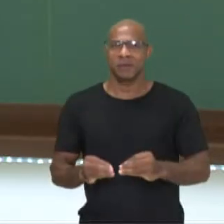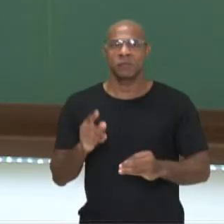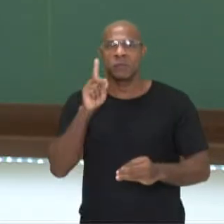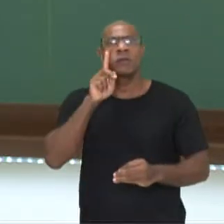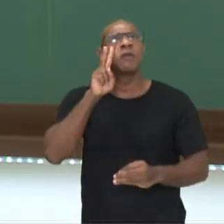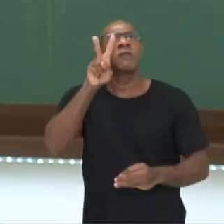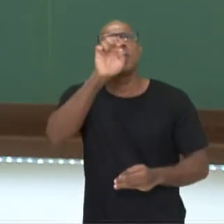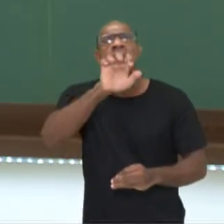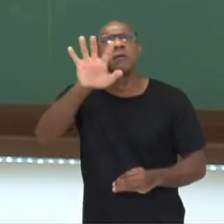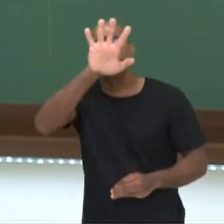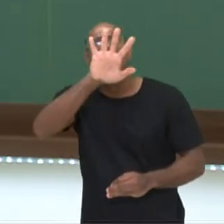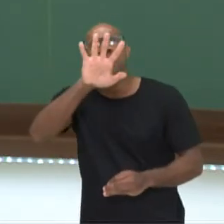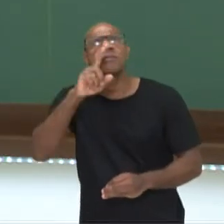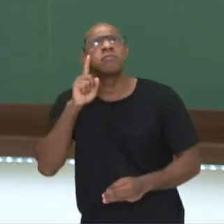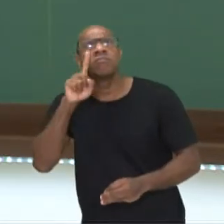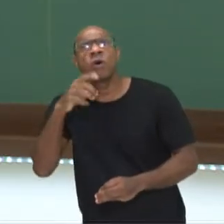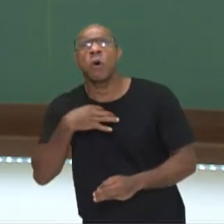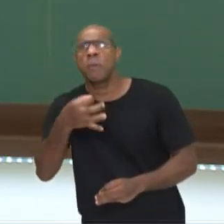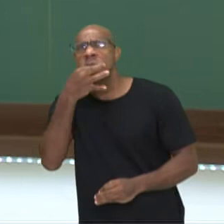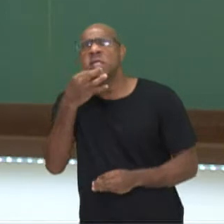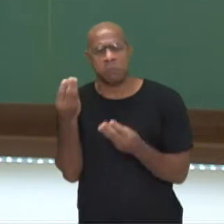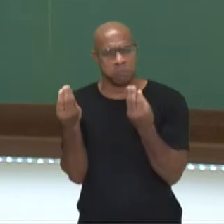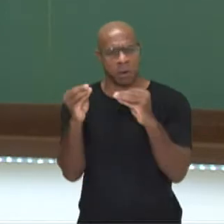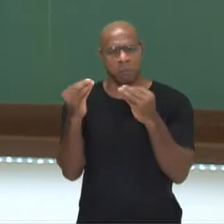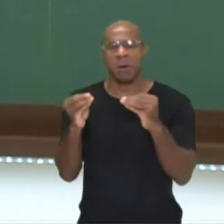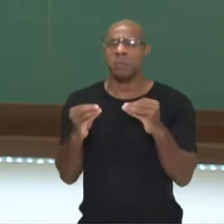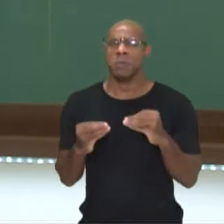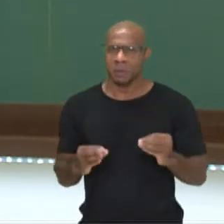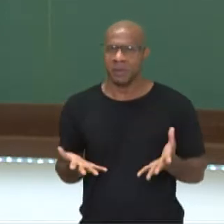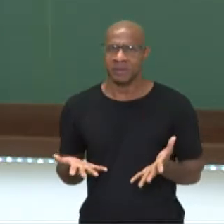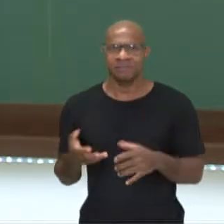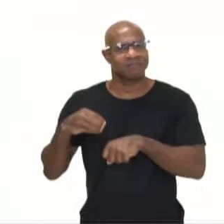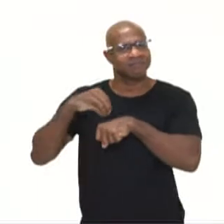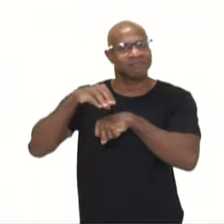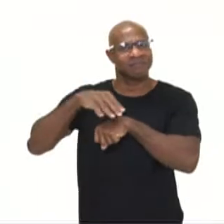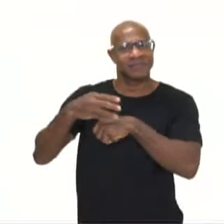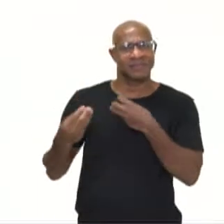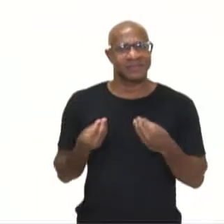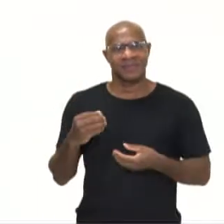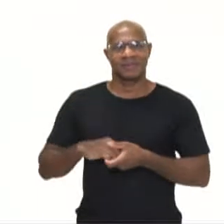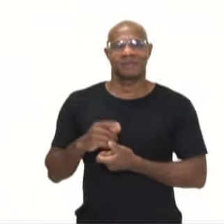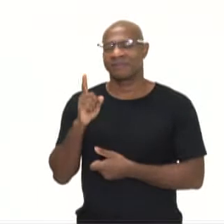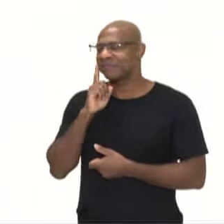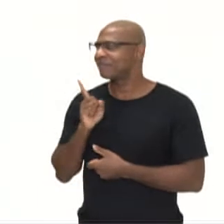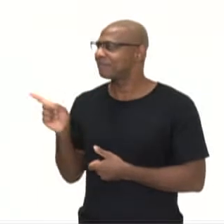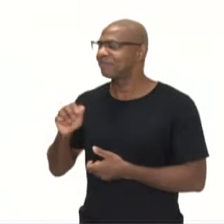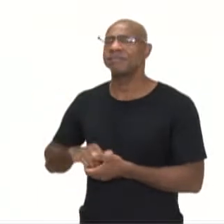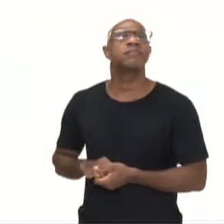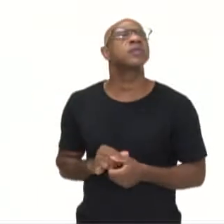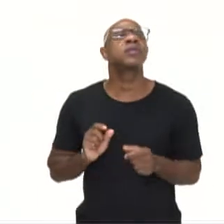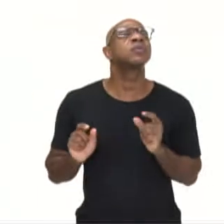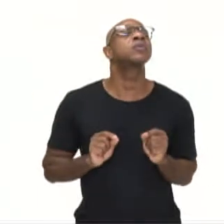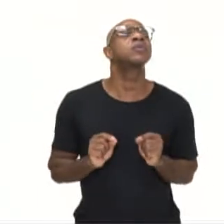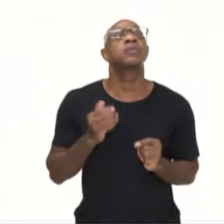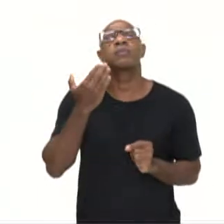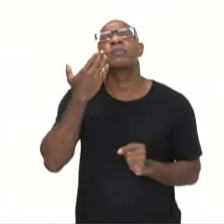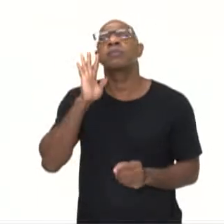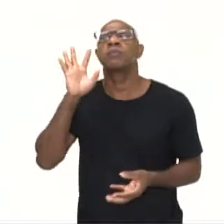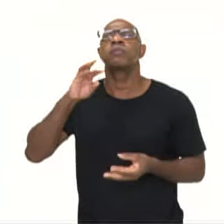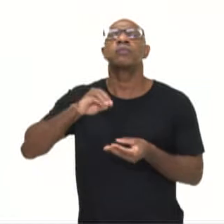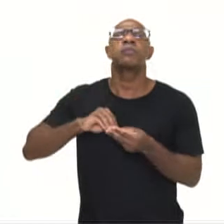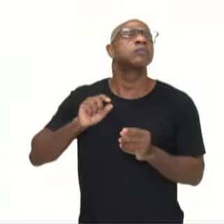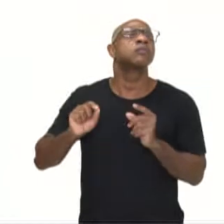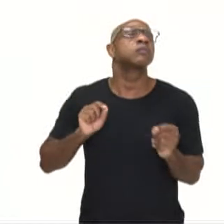usam no dia a dia, será? Vamos a ver aqui. Que se entende? Bom, de acuerdo, vamos